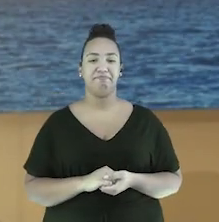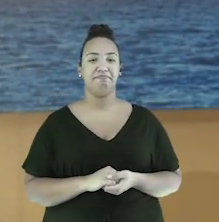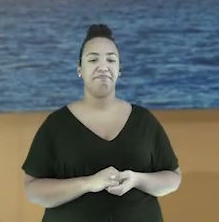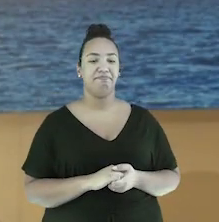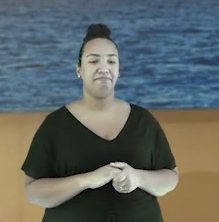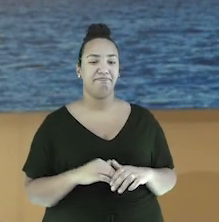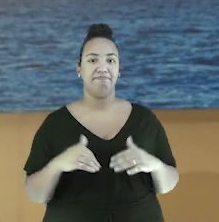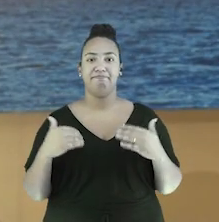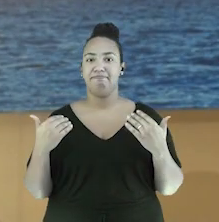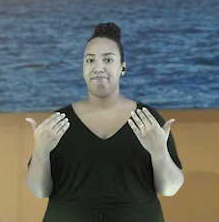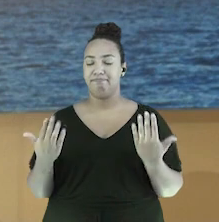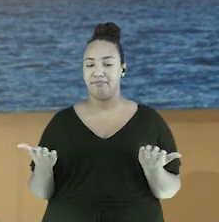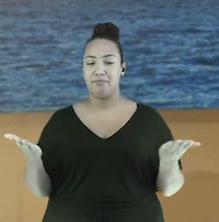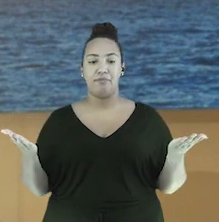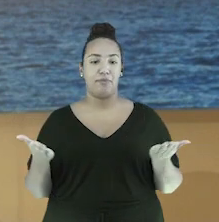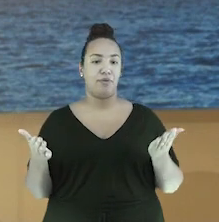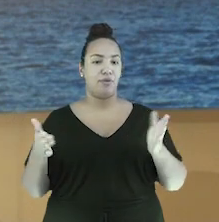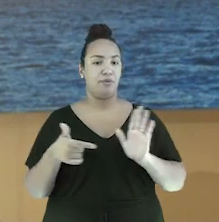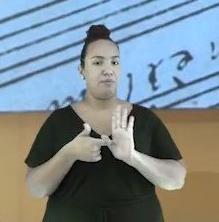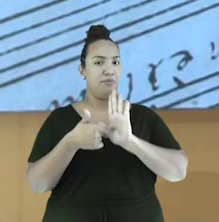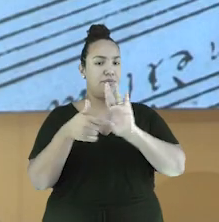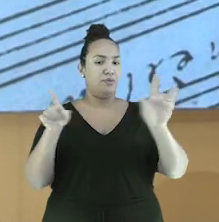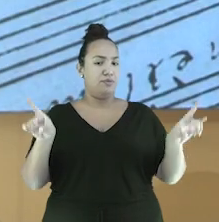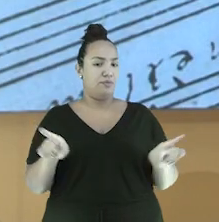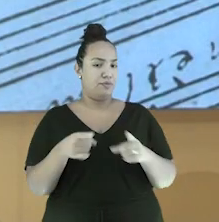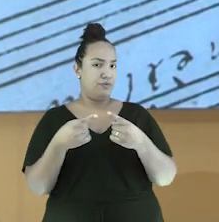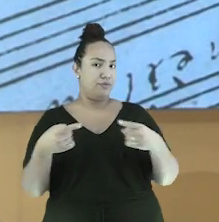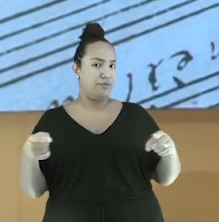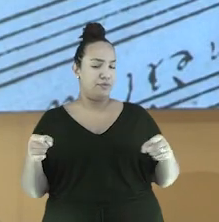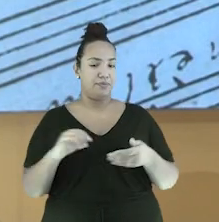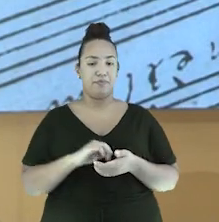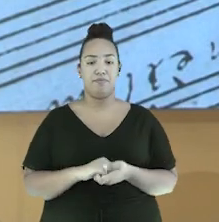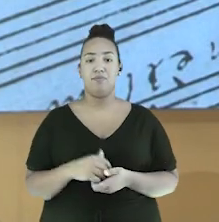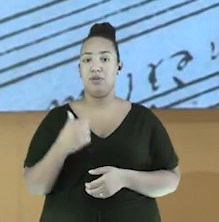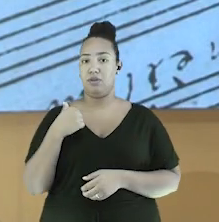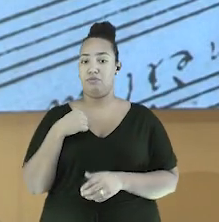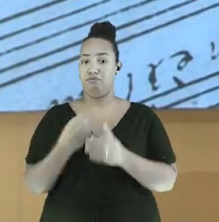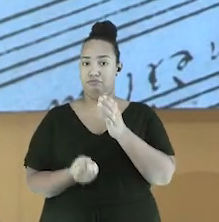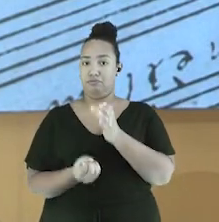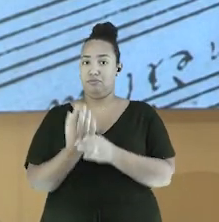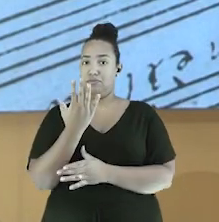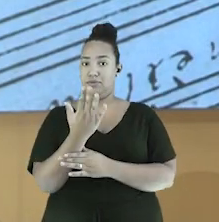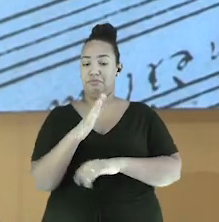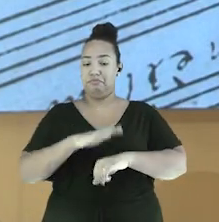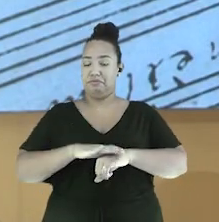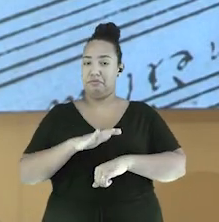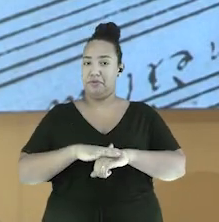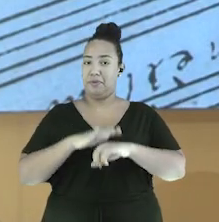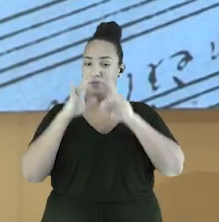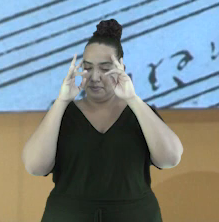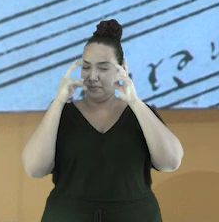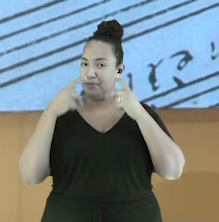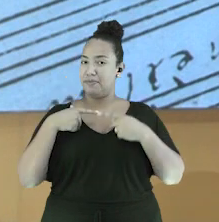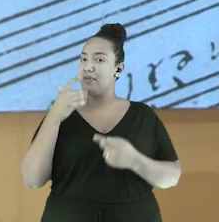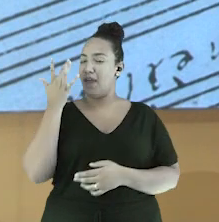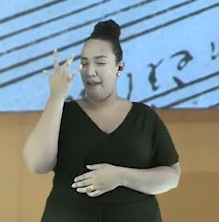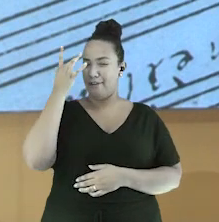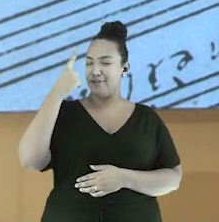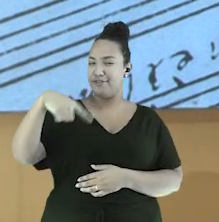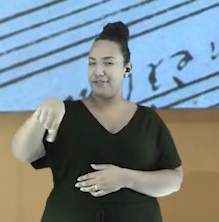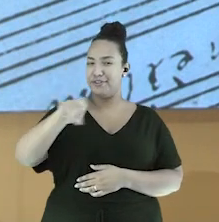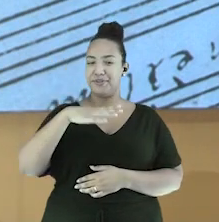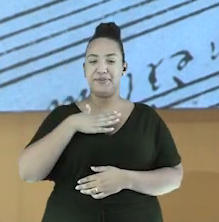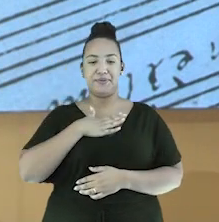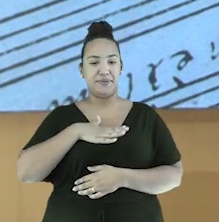sim, chegou a hora de colocar música nessa conversa. Eu compus um Repente para o nosso programa e eu acho que vocês vão gostar.